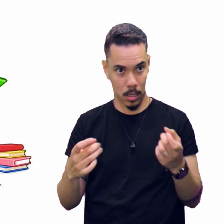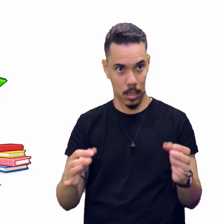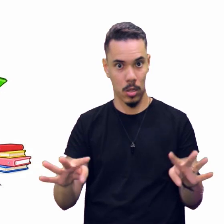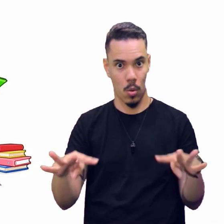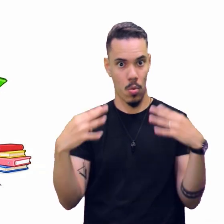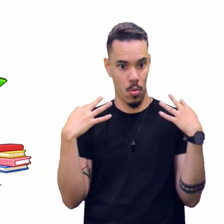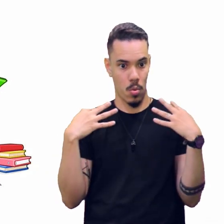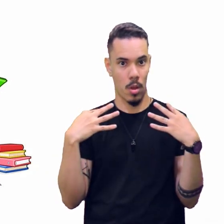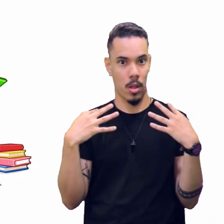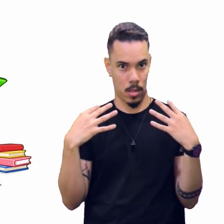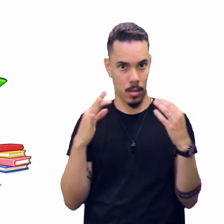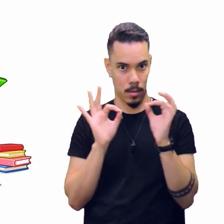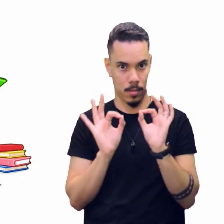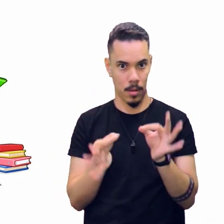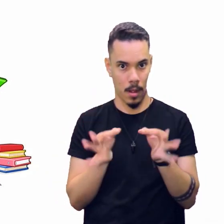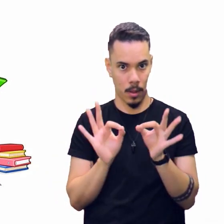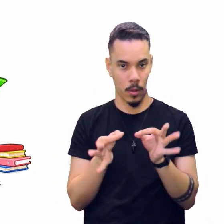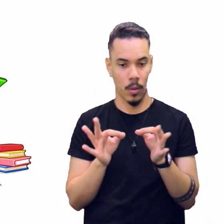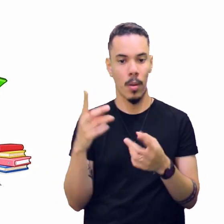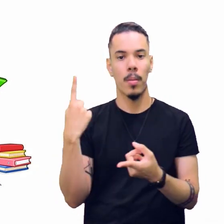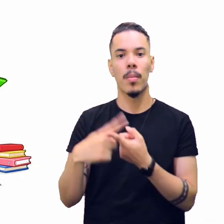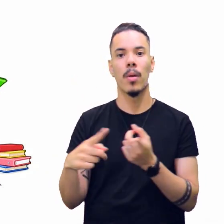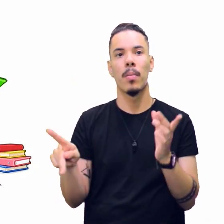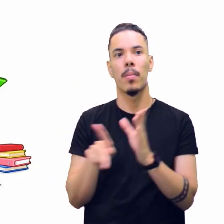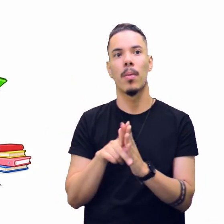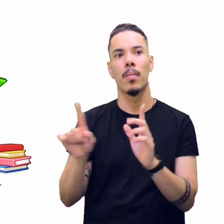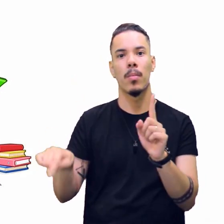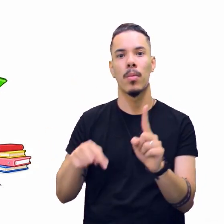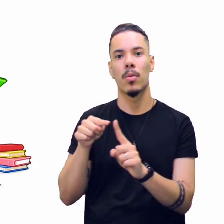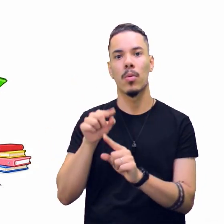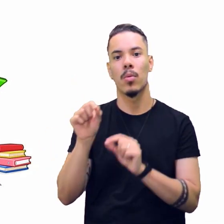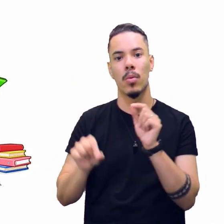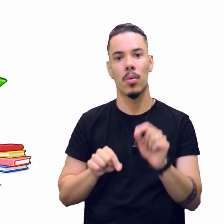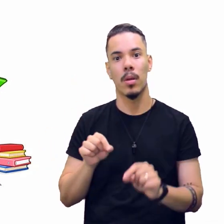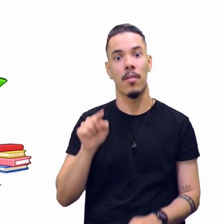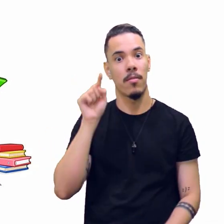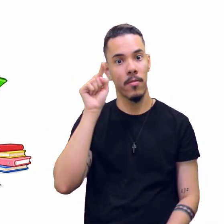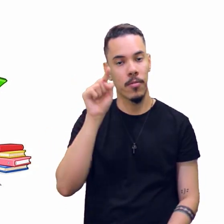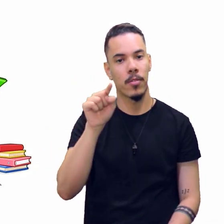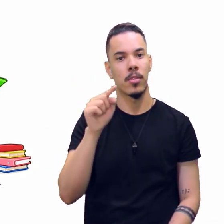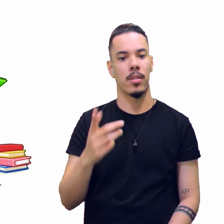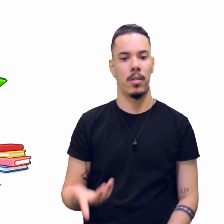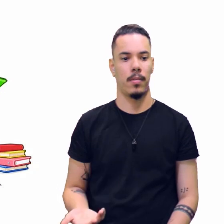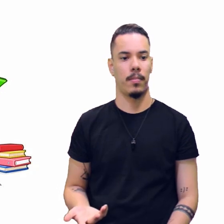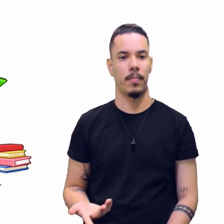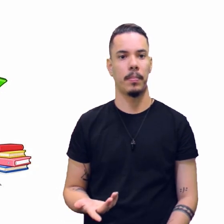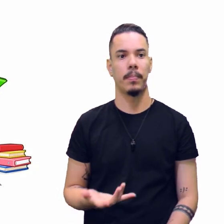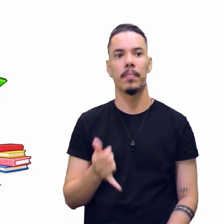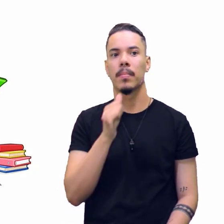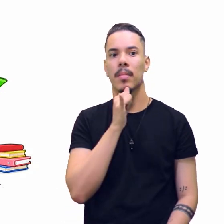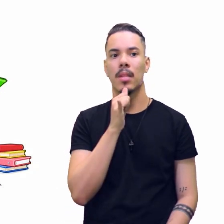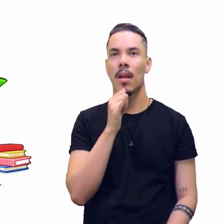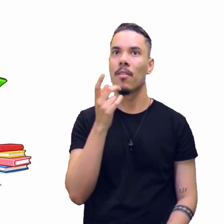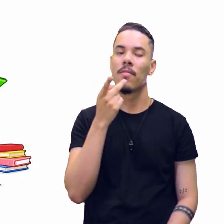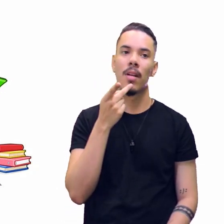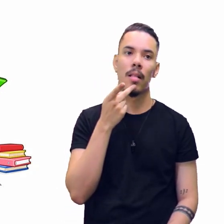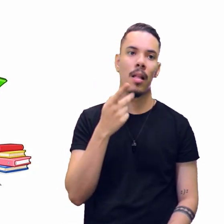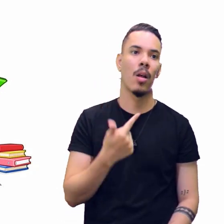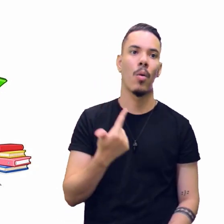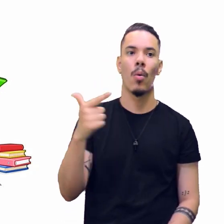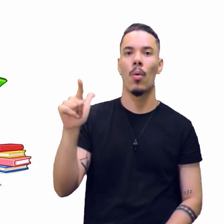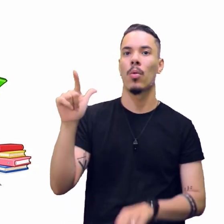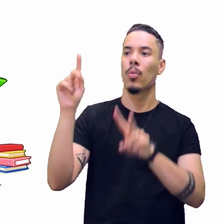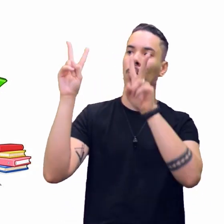chamadas que eles fazem, né? Para atrair quem? Você. Ah, vai falar sobre um outro